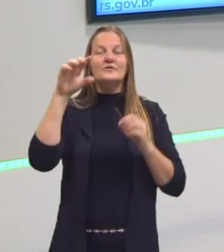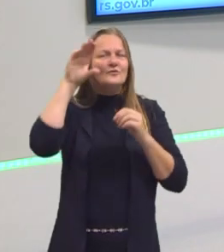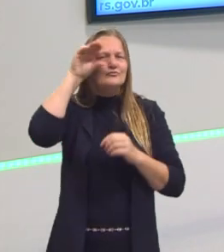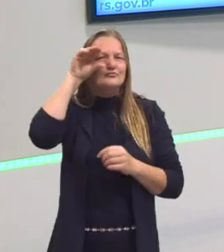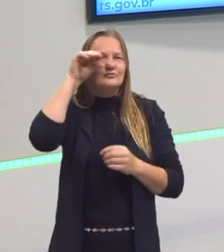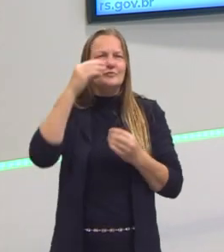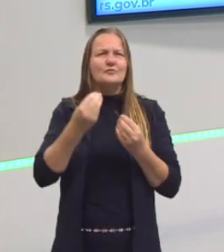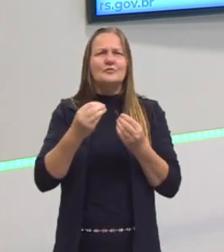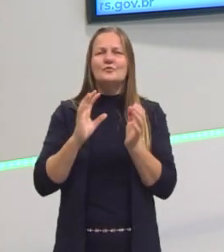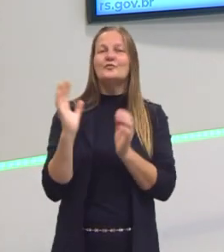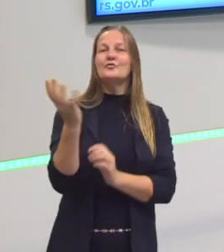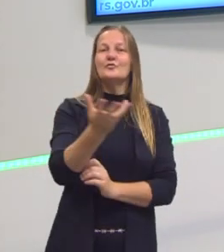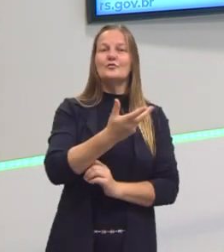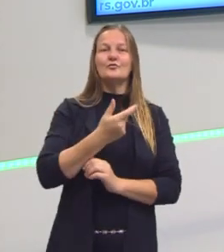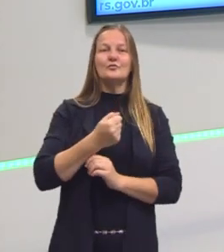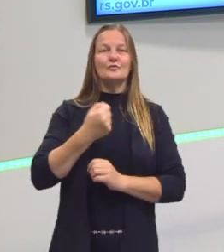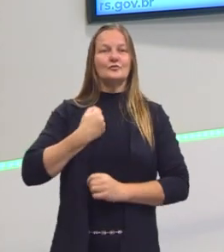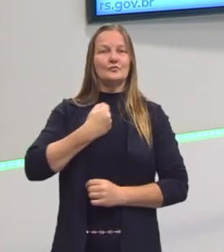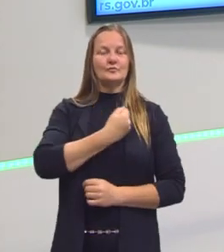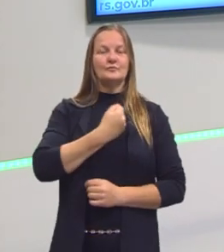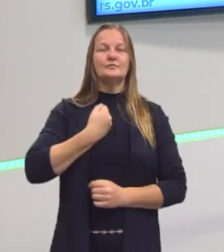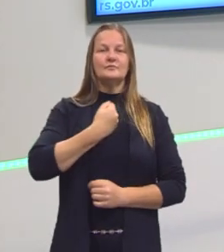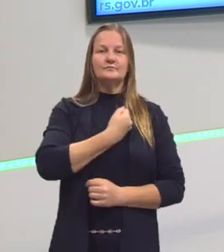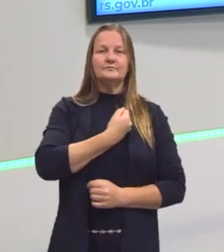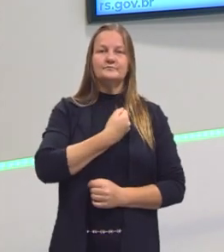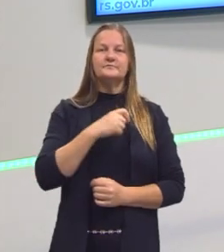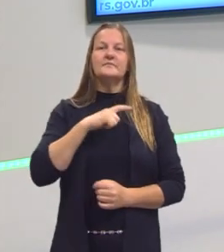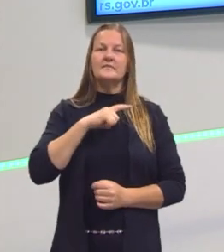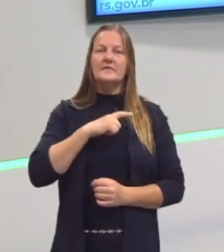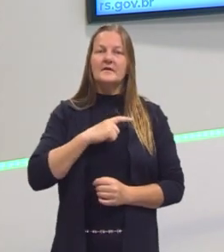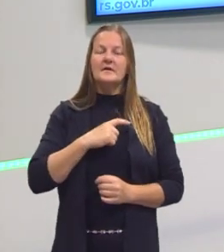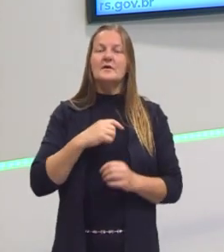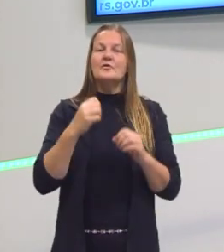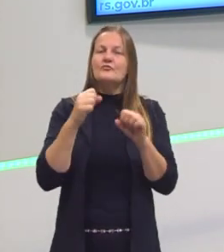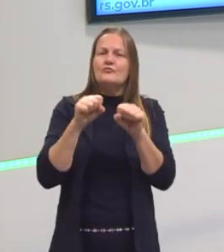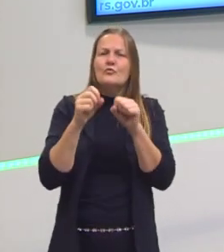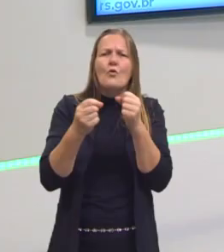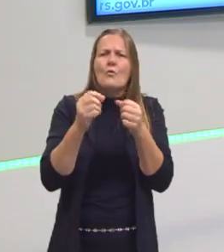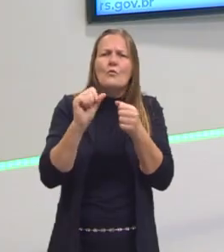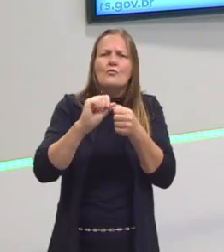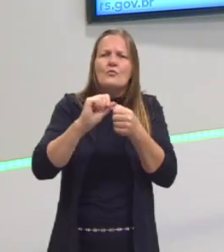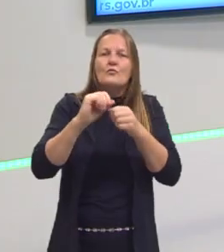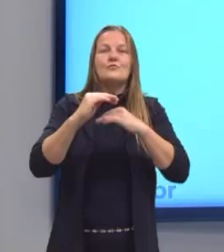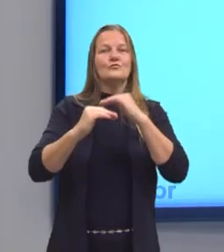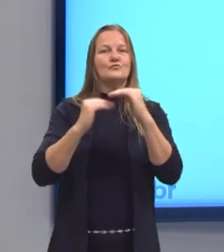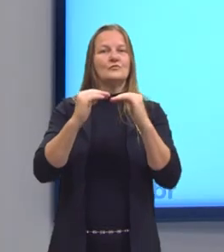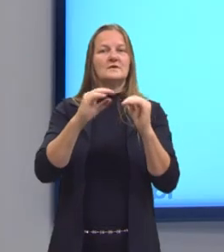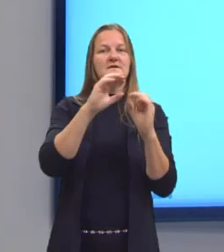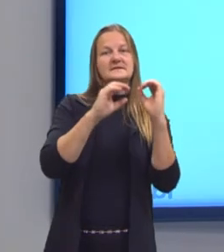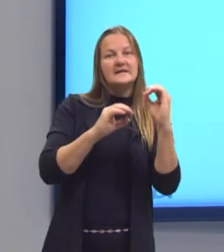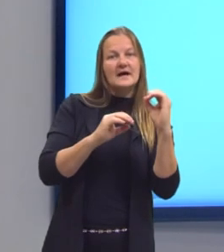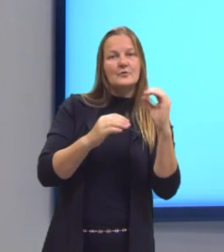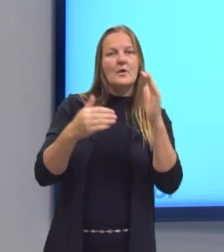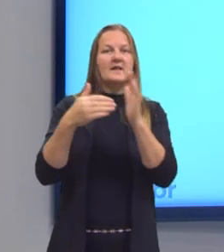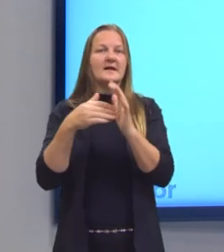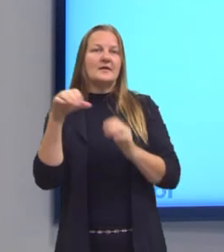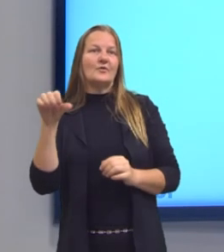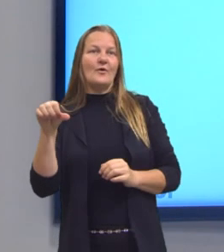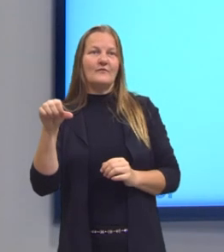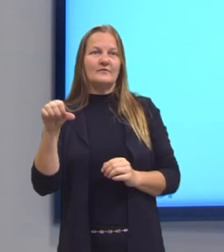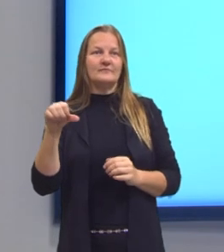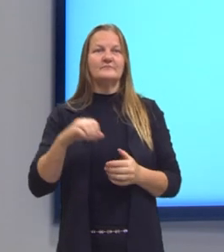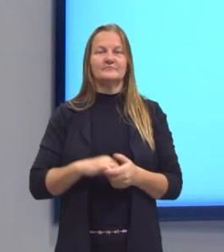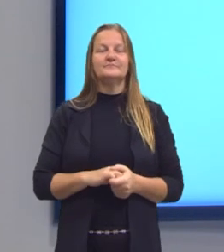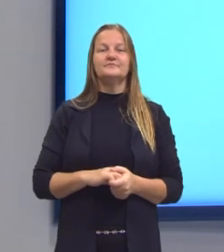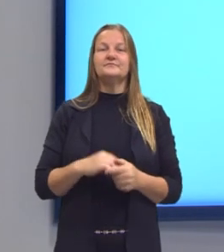que todos esses números que eu trouxe aqui de exemplo, eles são formados com os algarismos ali de zero a nove. E entram